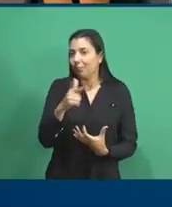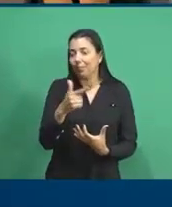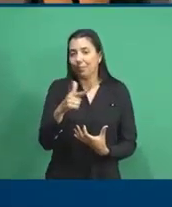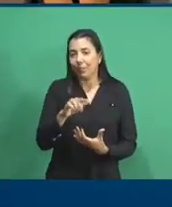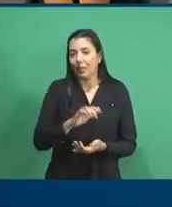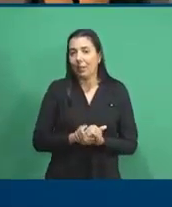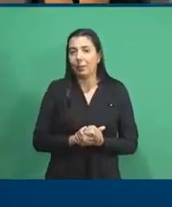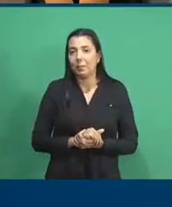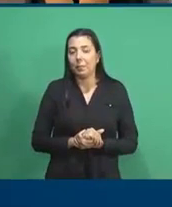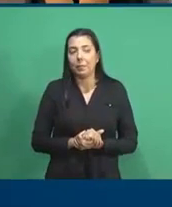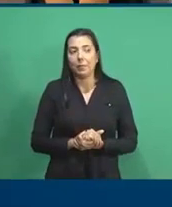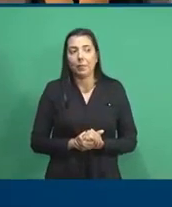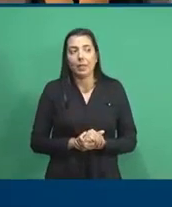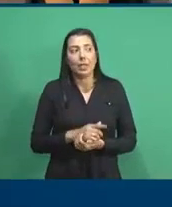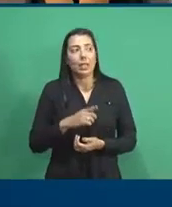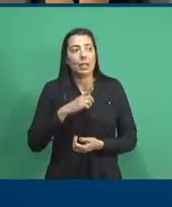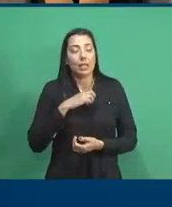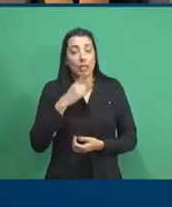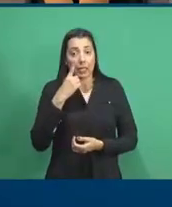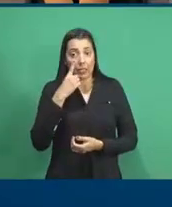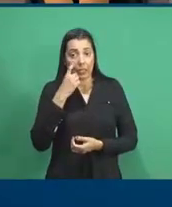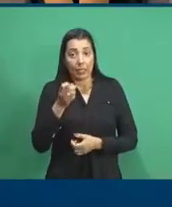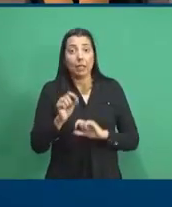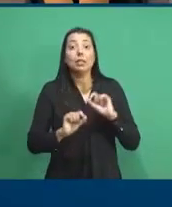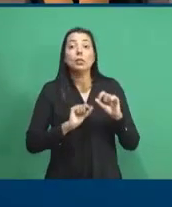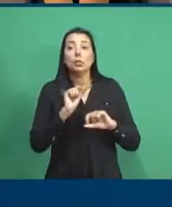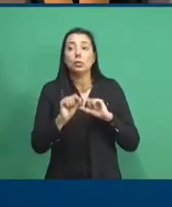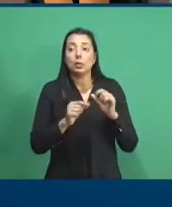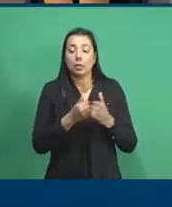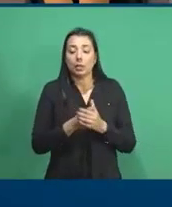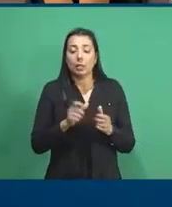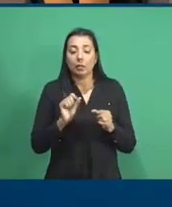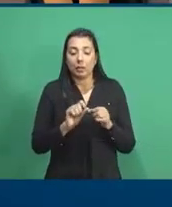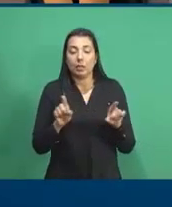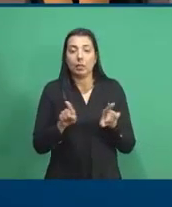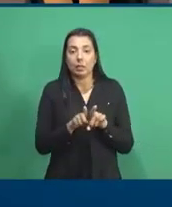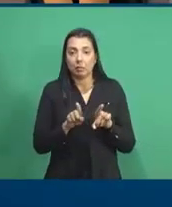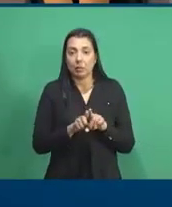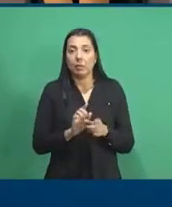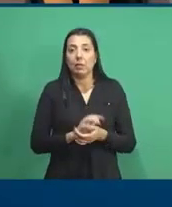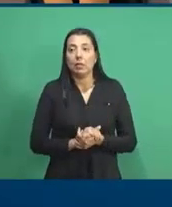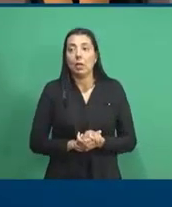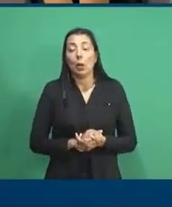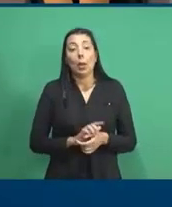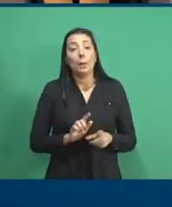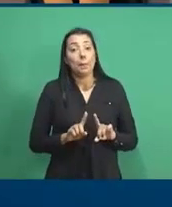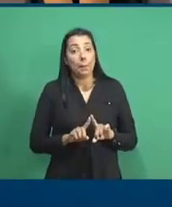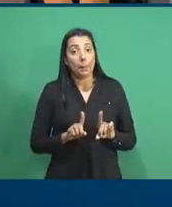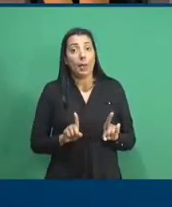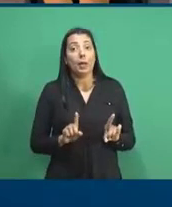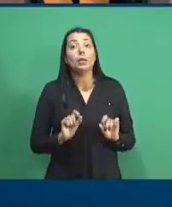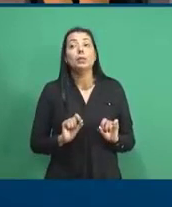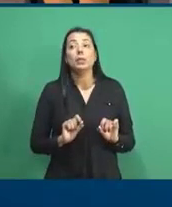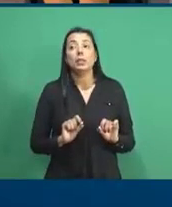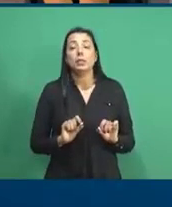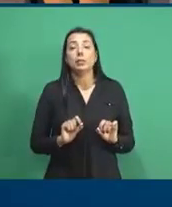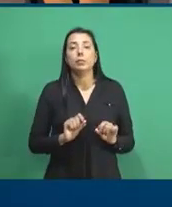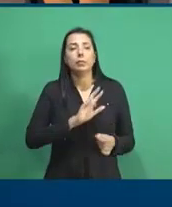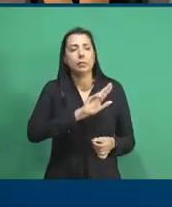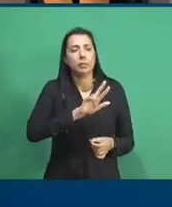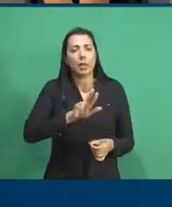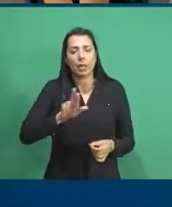com interesse de que isso venha a ocorrer, não é? Mas muitos